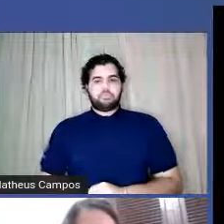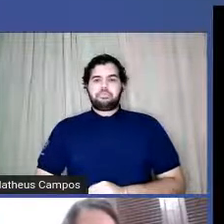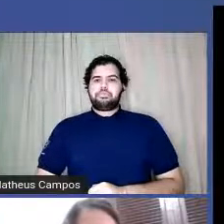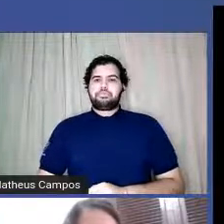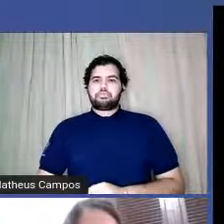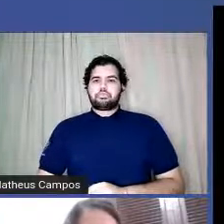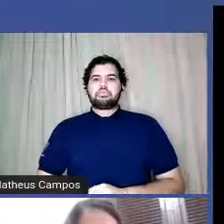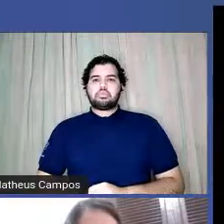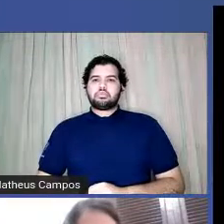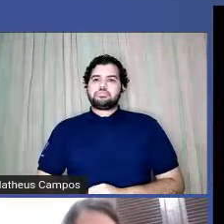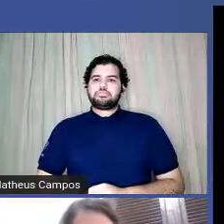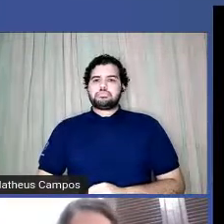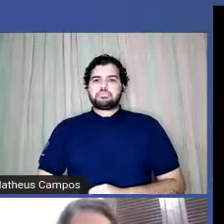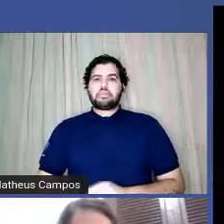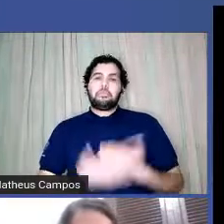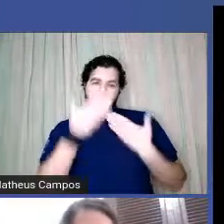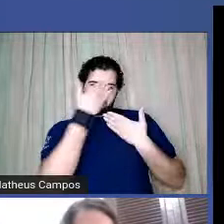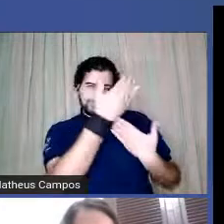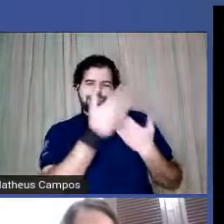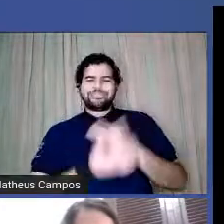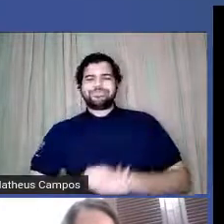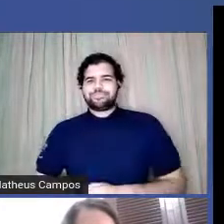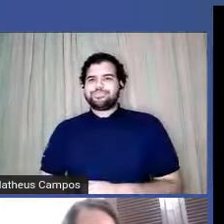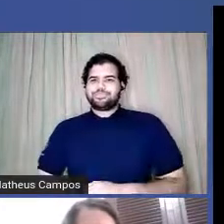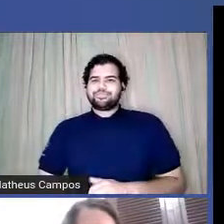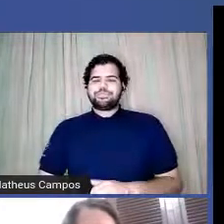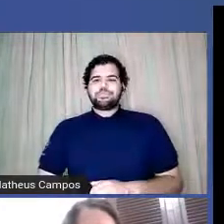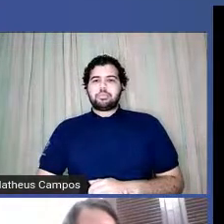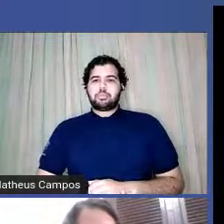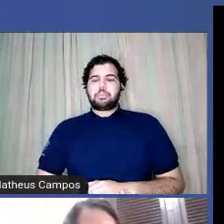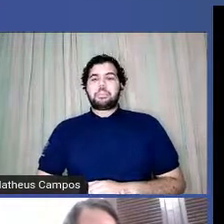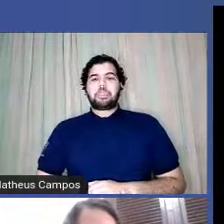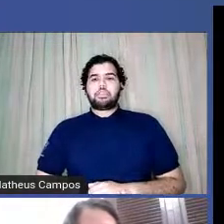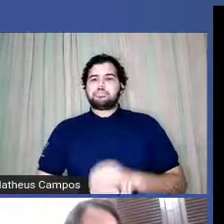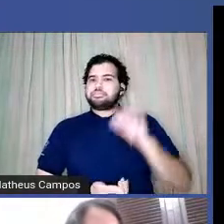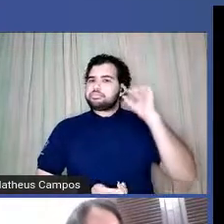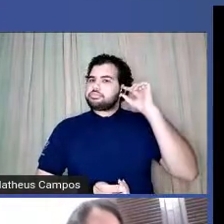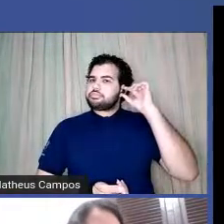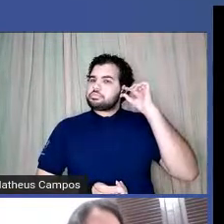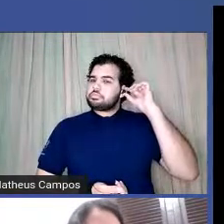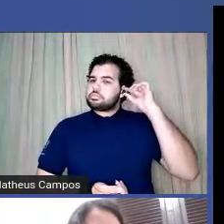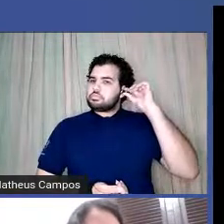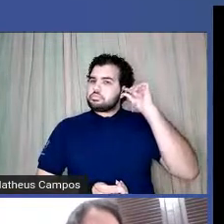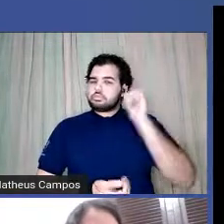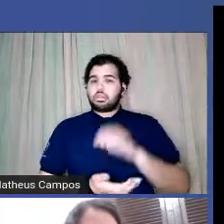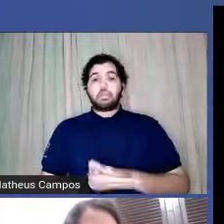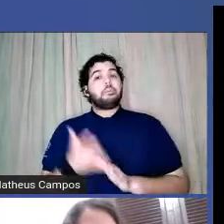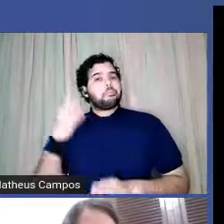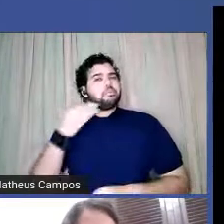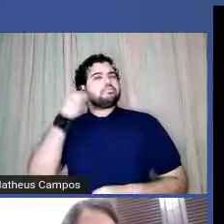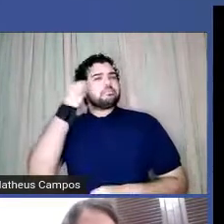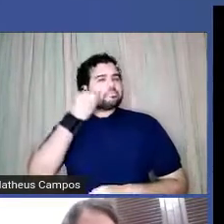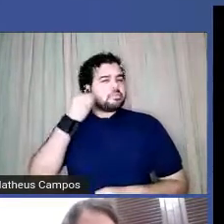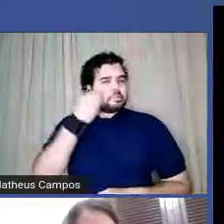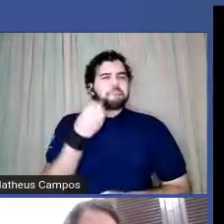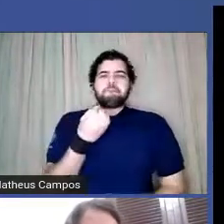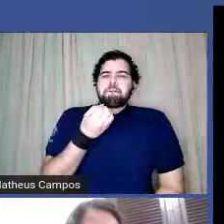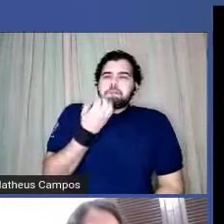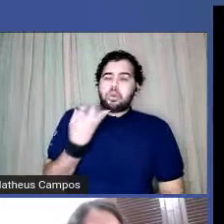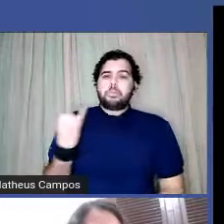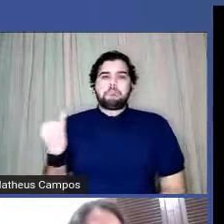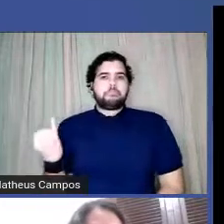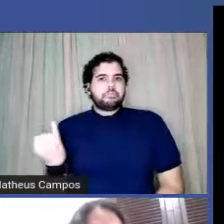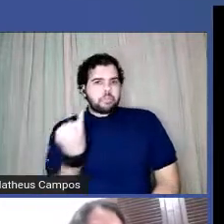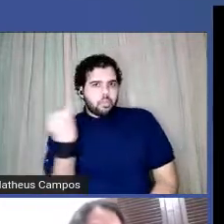Vinícius, obrigada. Então, foi uma vivência, assim, eu acho que muito importante pra gente,